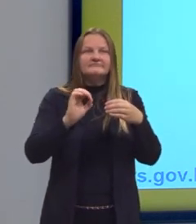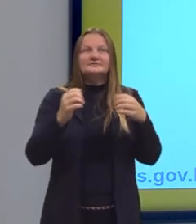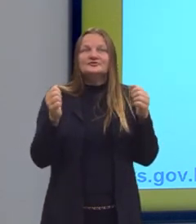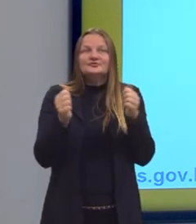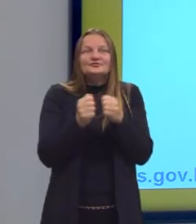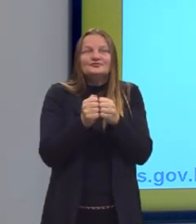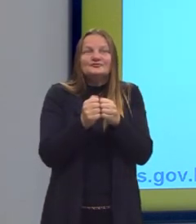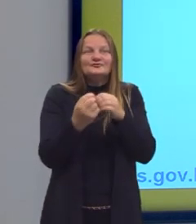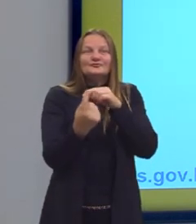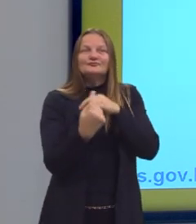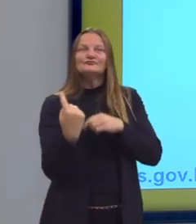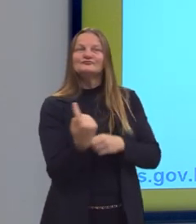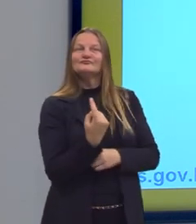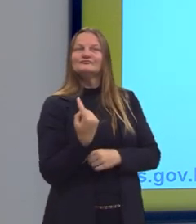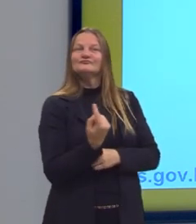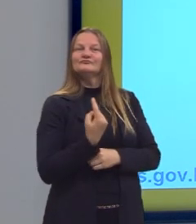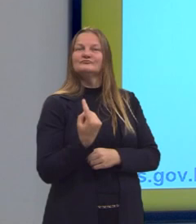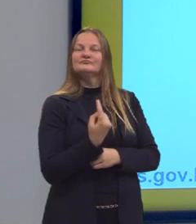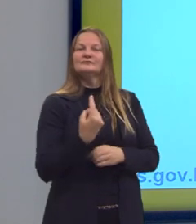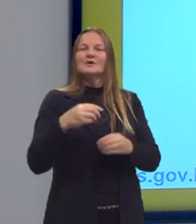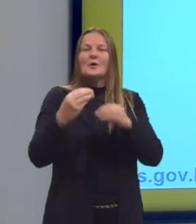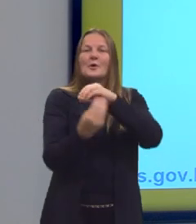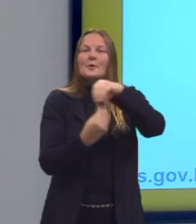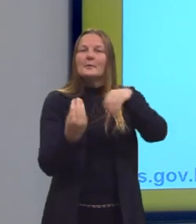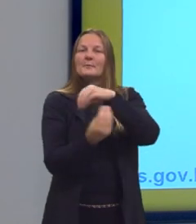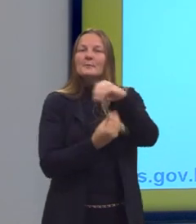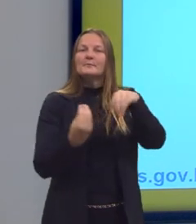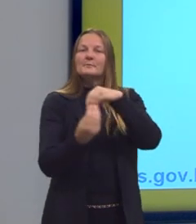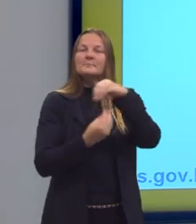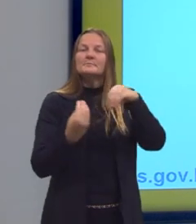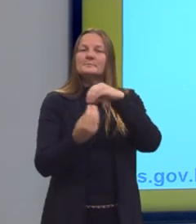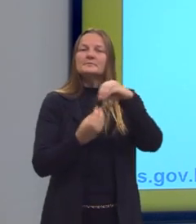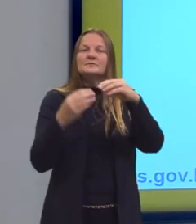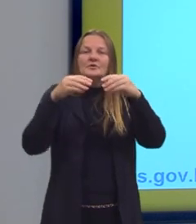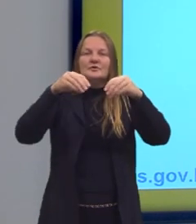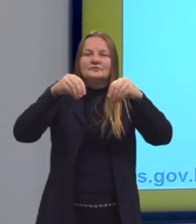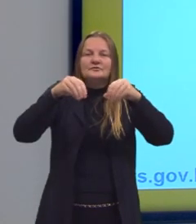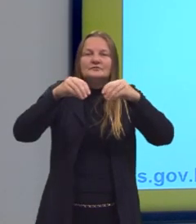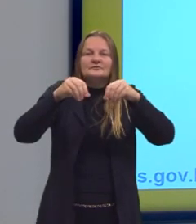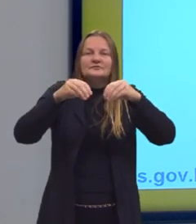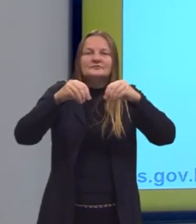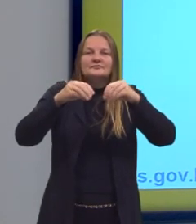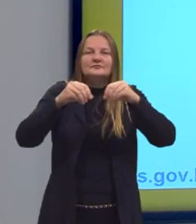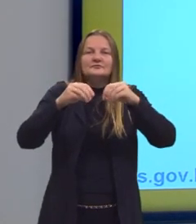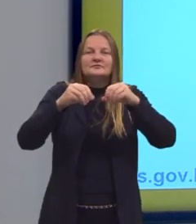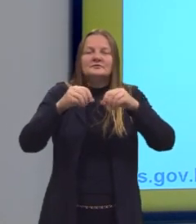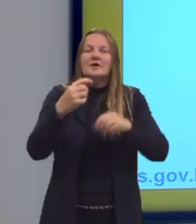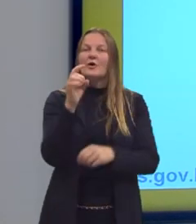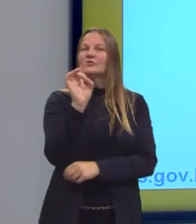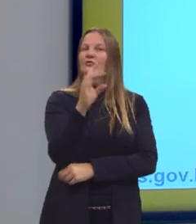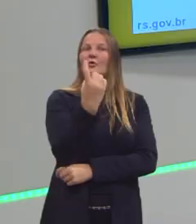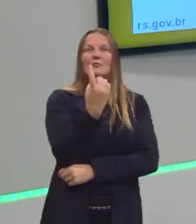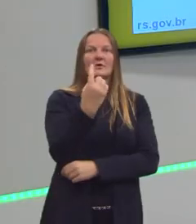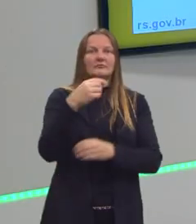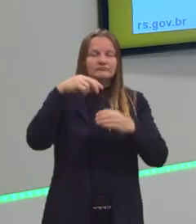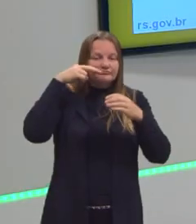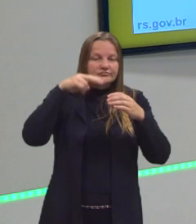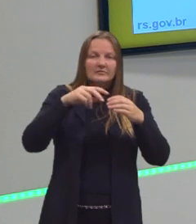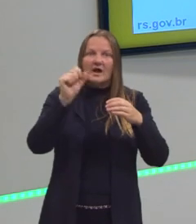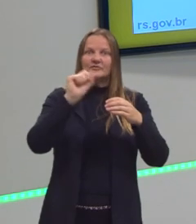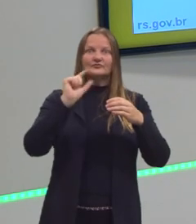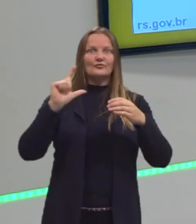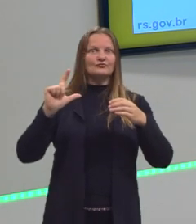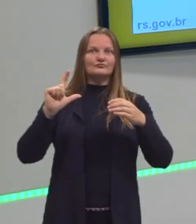enxergando, vendo uma mistura, uma substância única azulada.